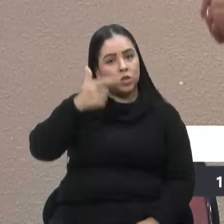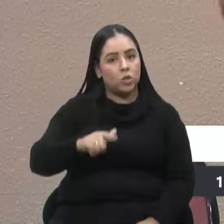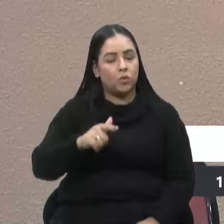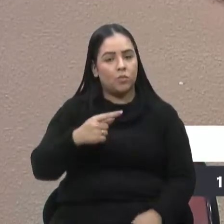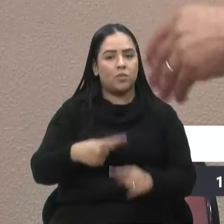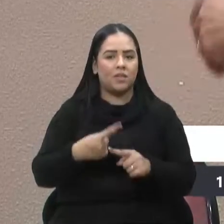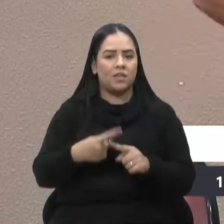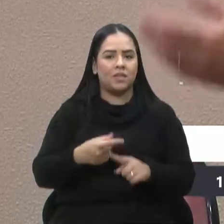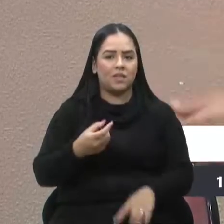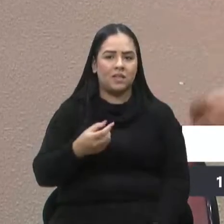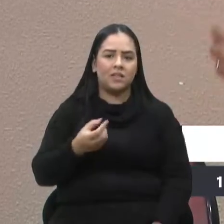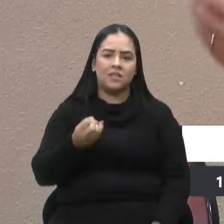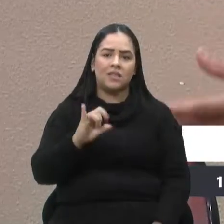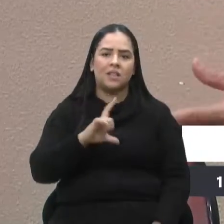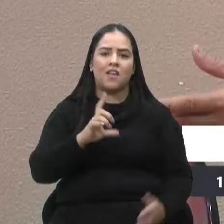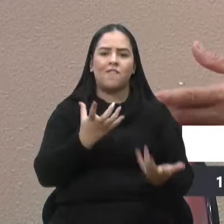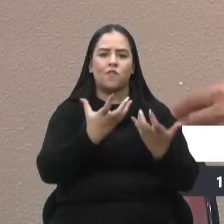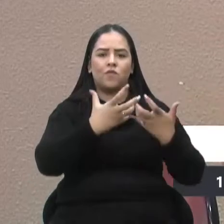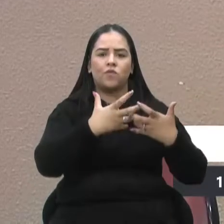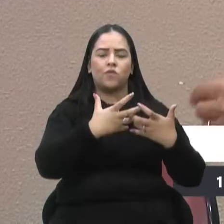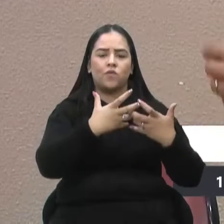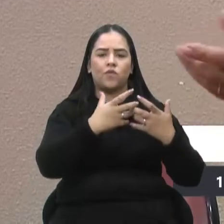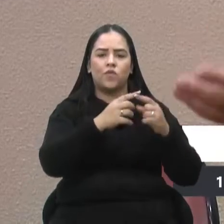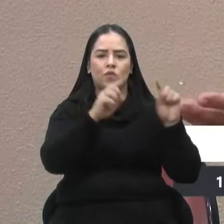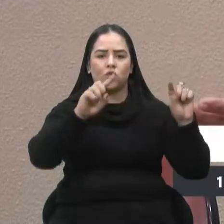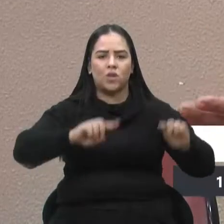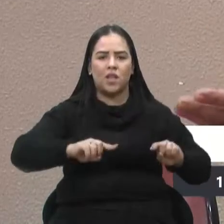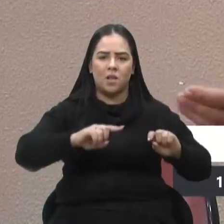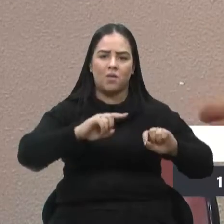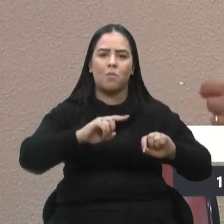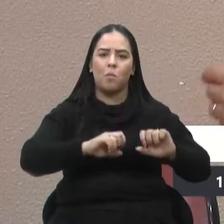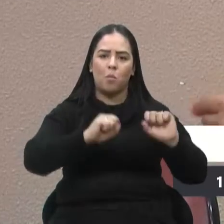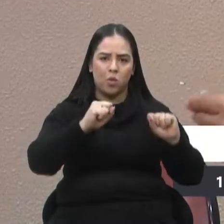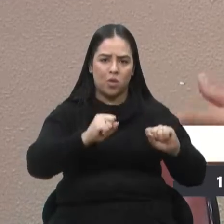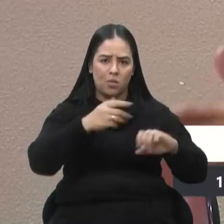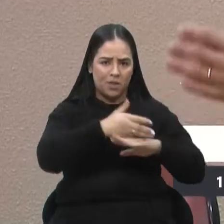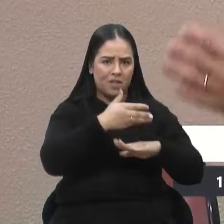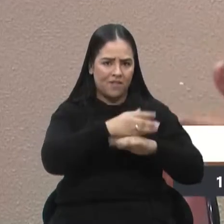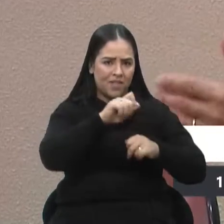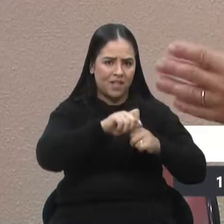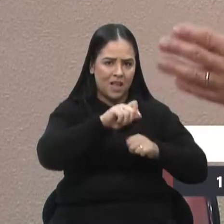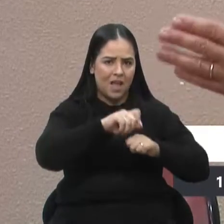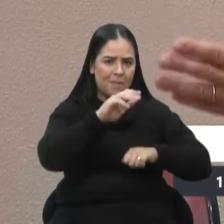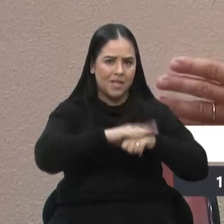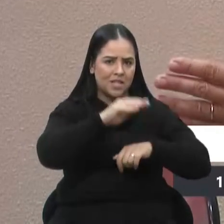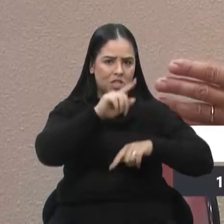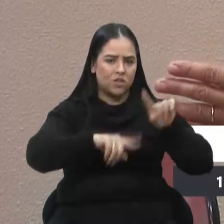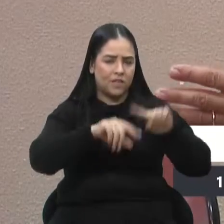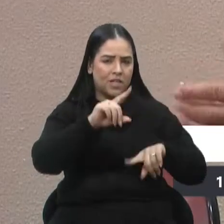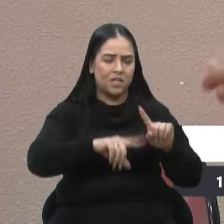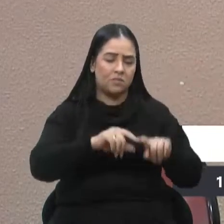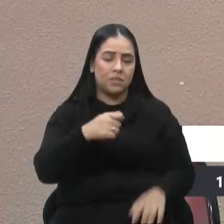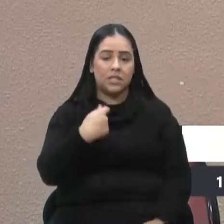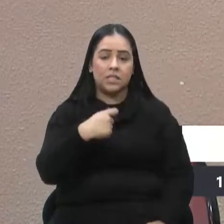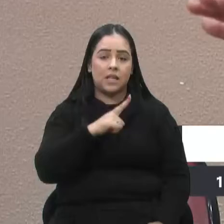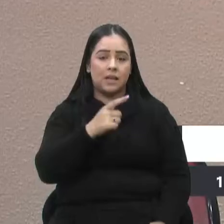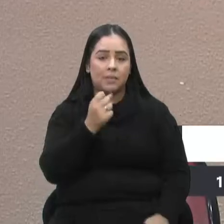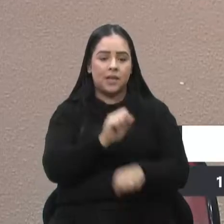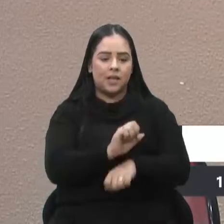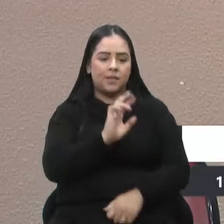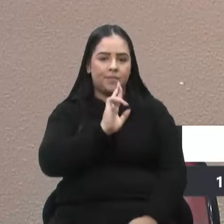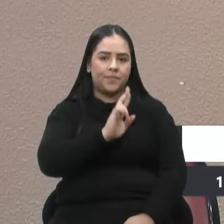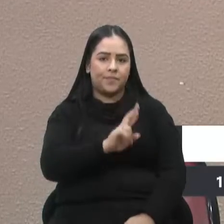funcionários que poderiam estar lá dentro a fazer outras atividades, vão estar que estar ali respondendo. E é